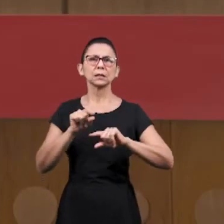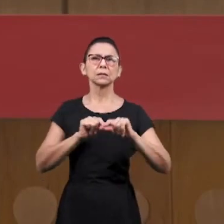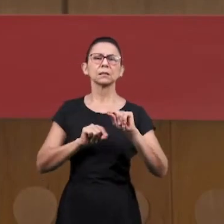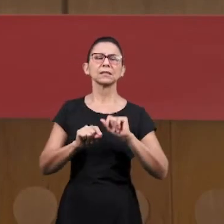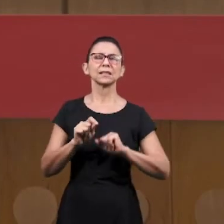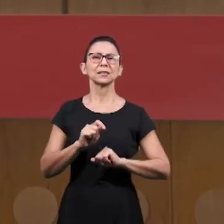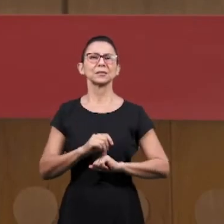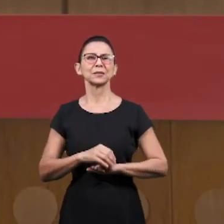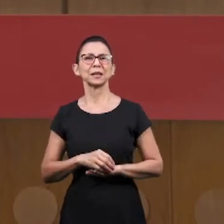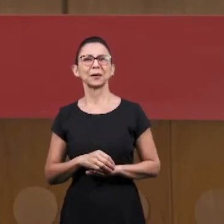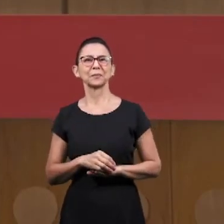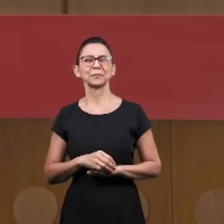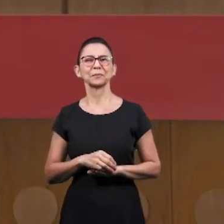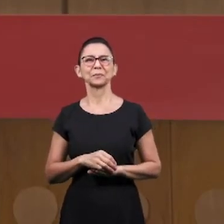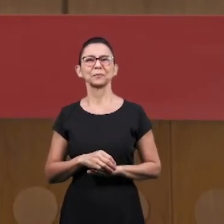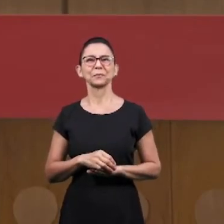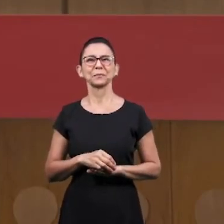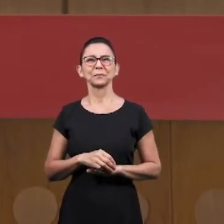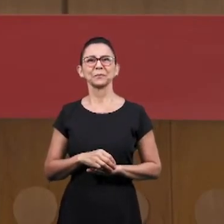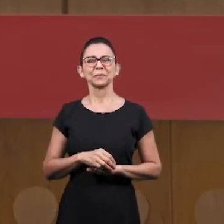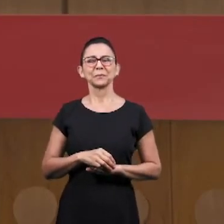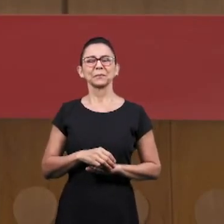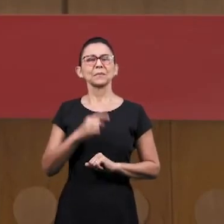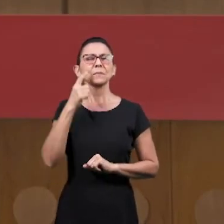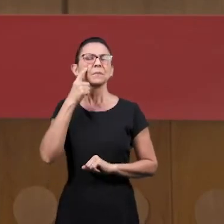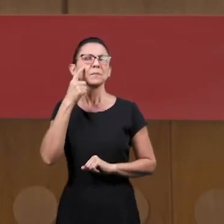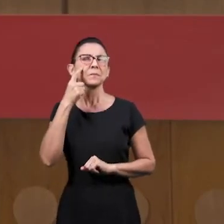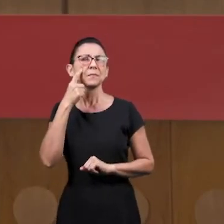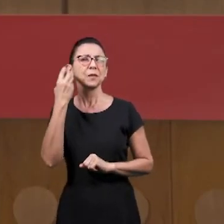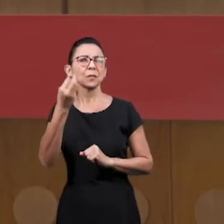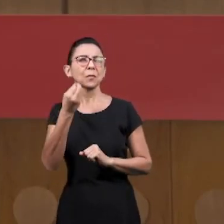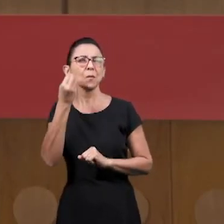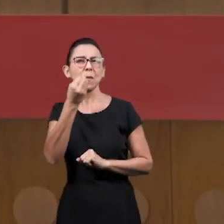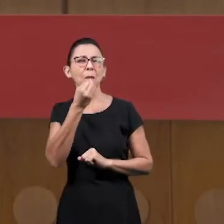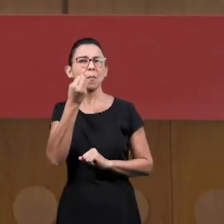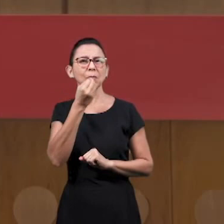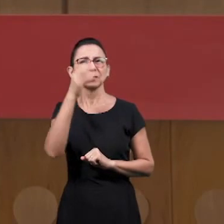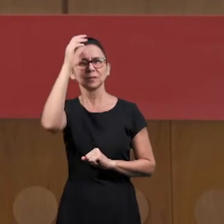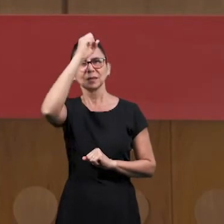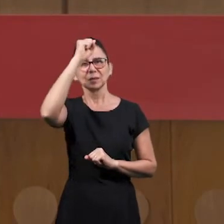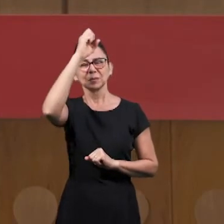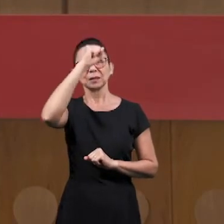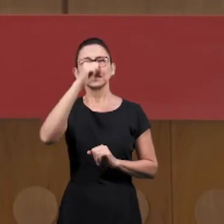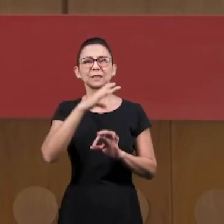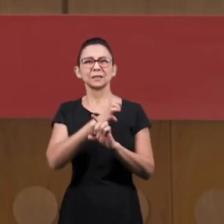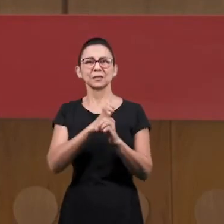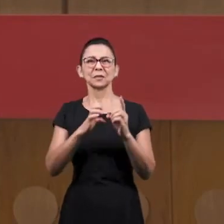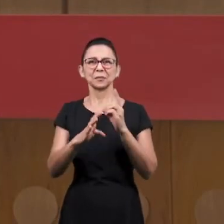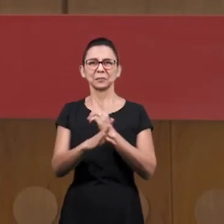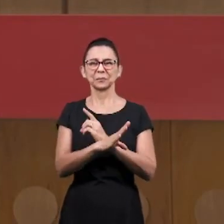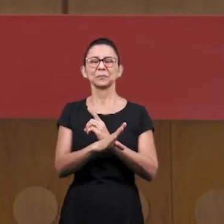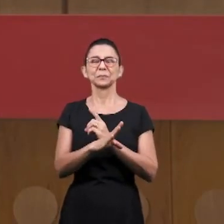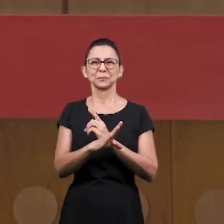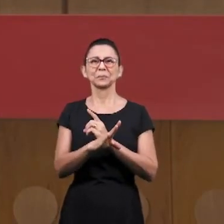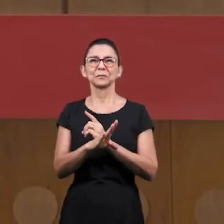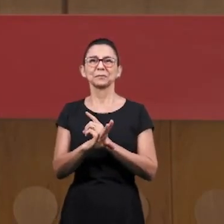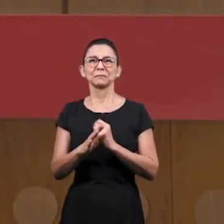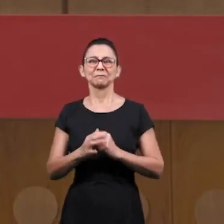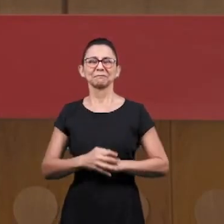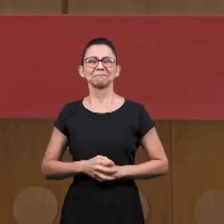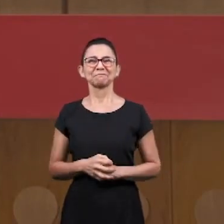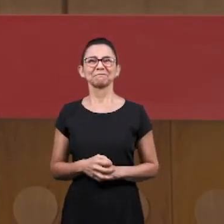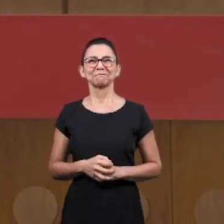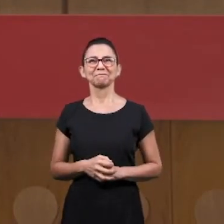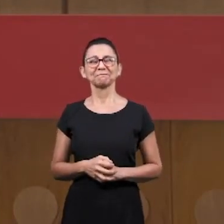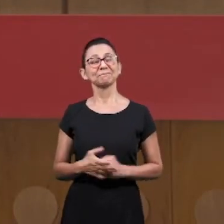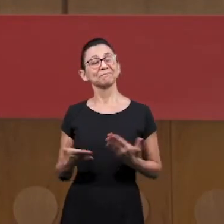usar o quanto pudermos usar para que sabemos como está o aprendizado dos irmãos na participação dos irmãos